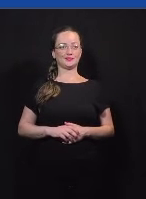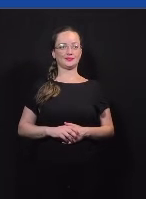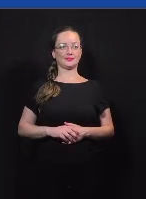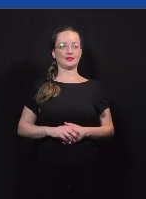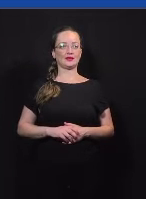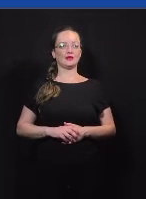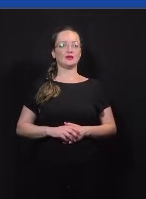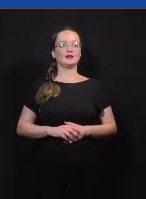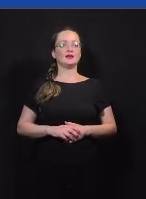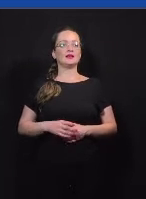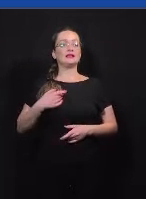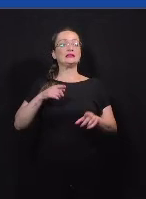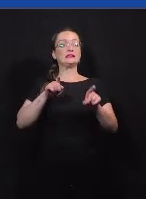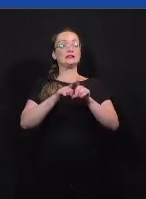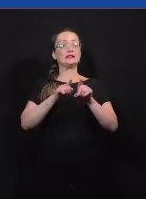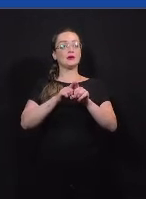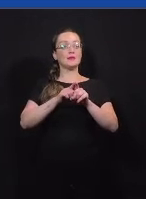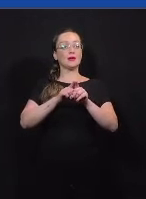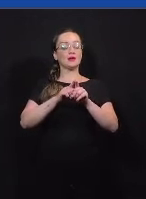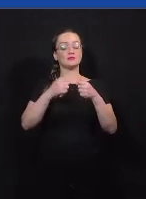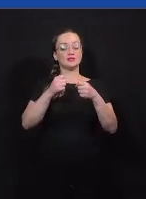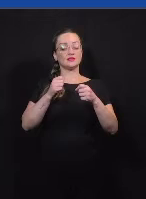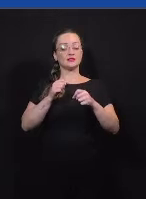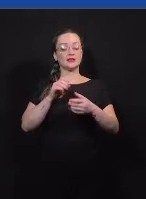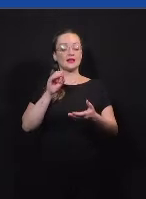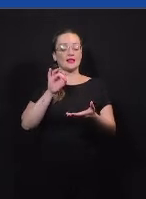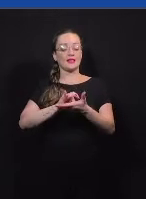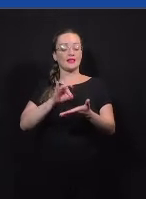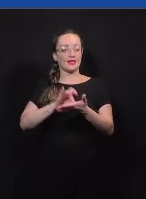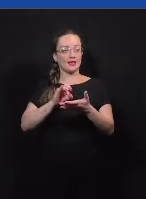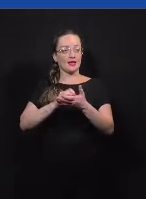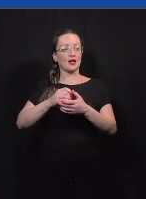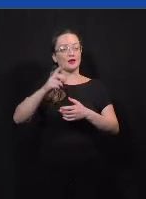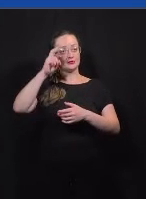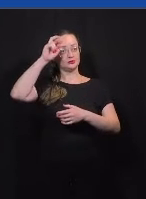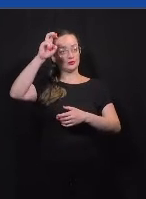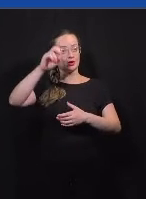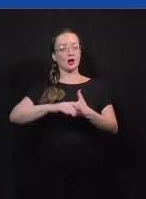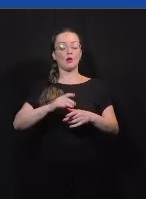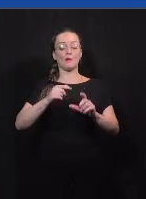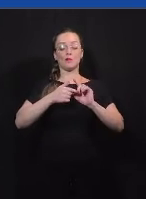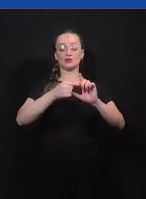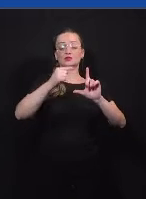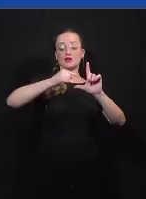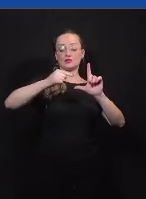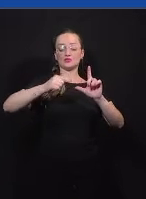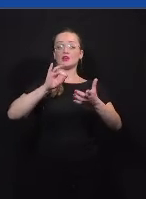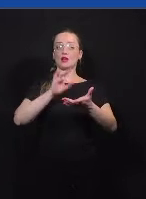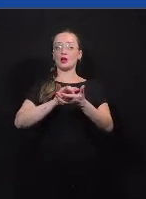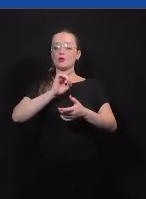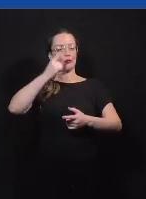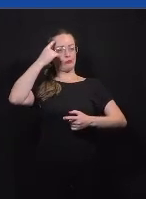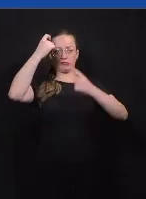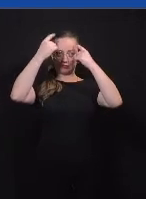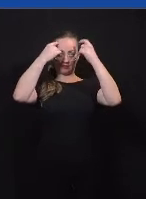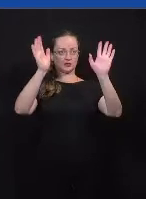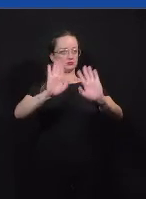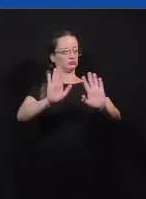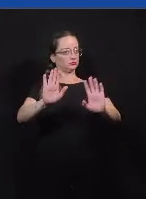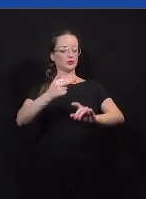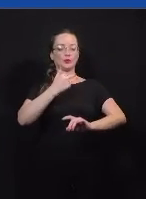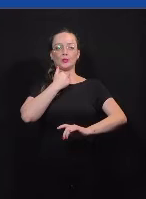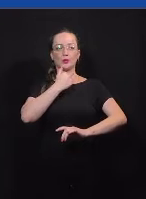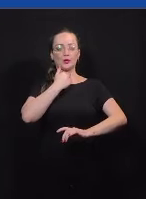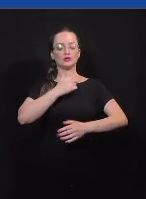Eles também devem praticar a honestidade intelectual, então, sempre citar argumentos e estatísticas reais e nunca inventar suas fontes e dados,